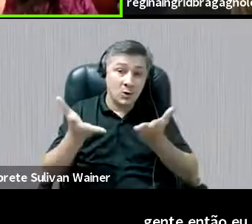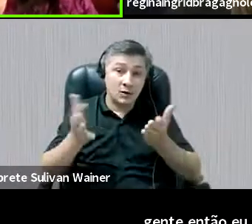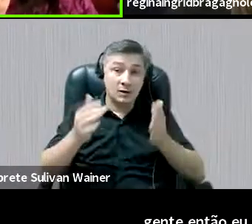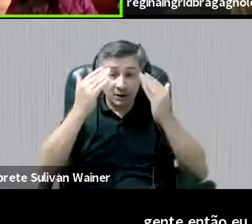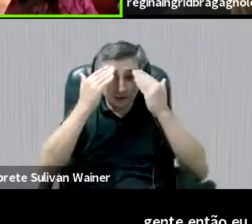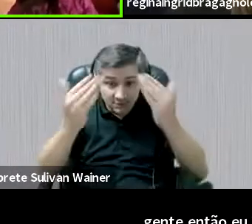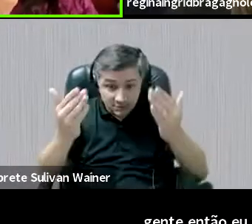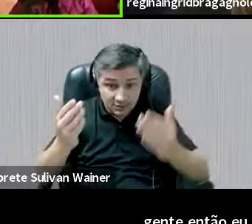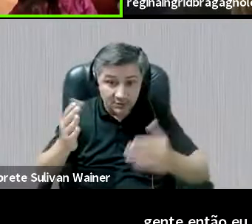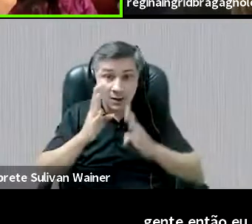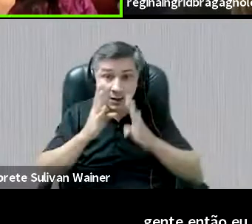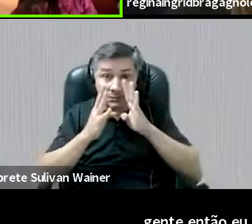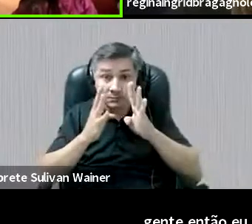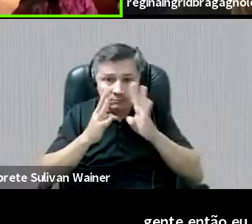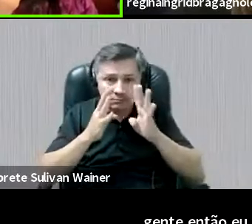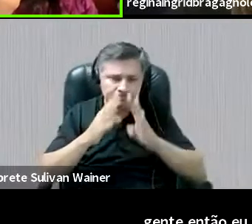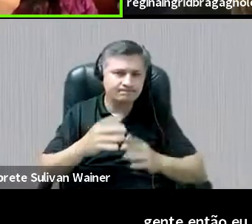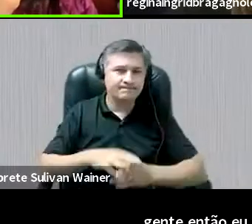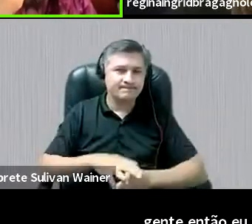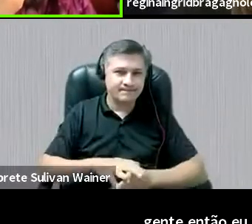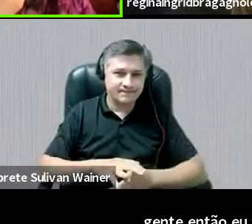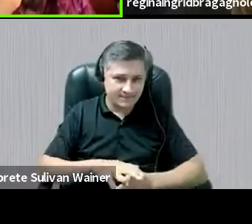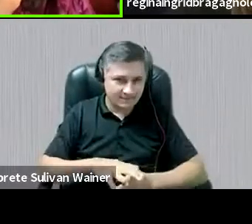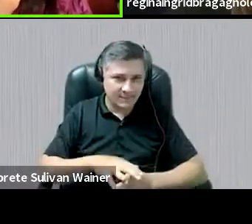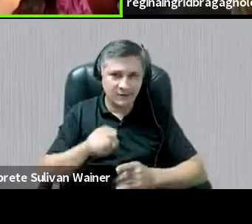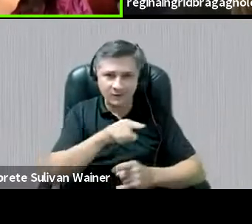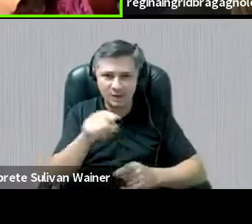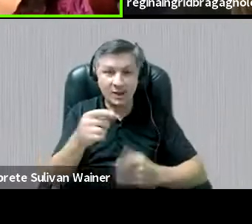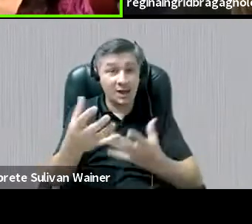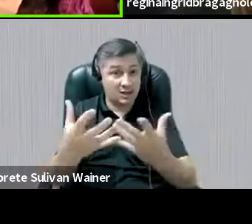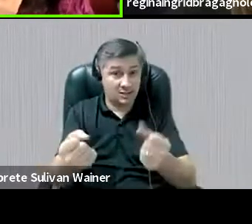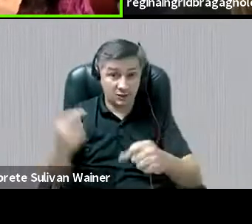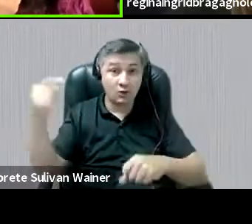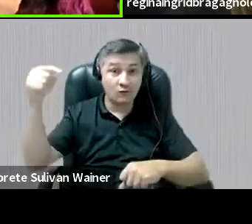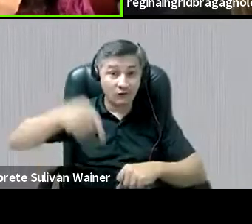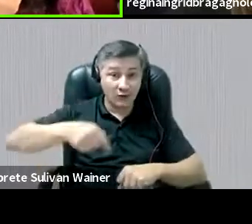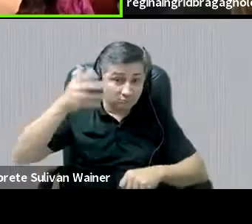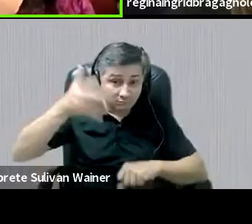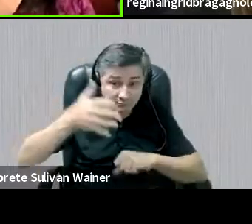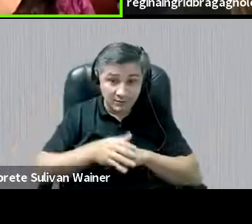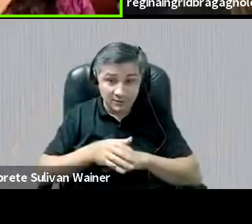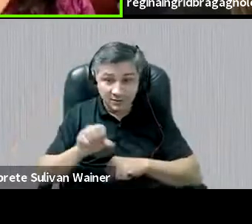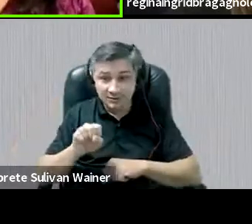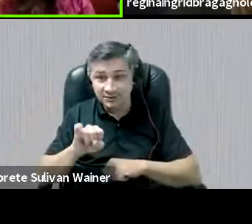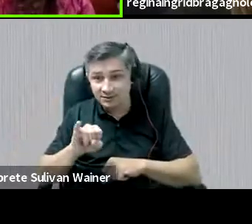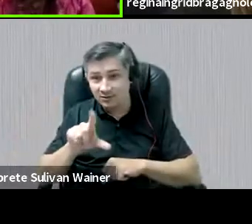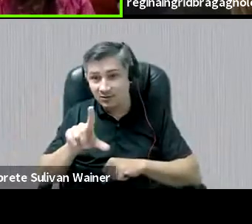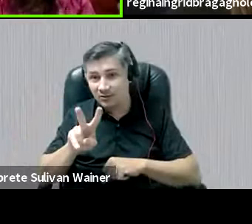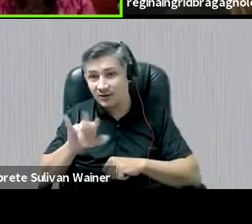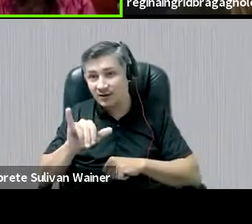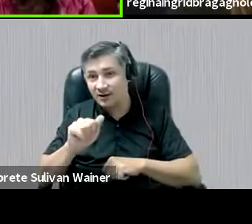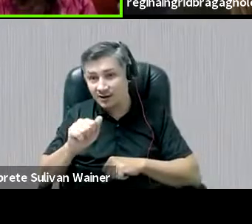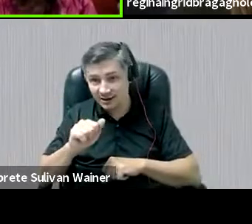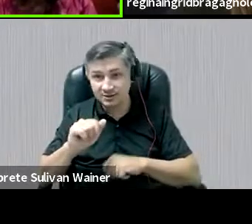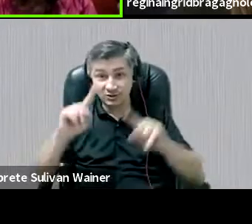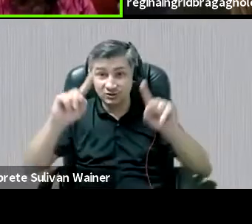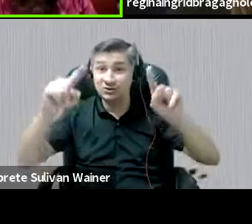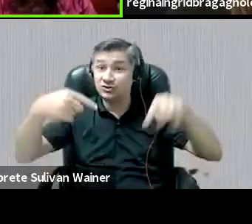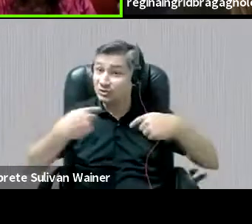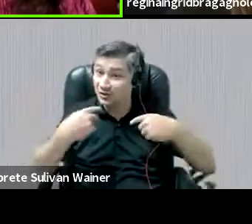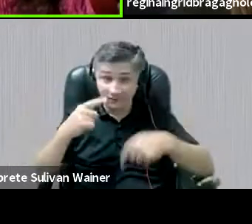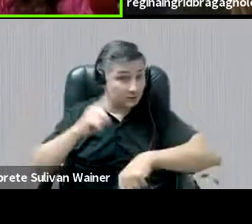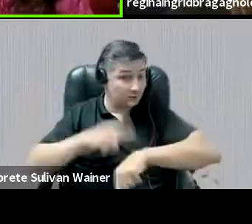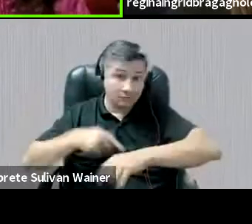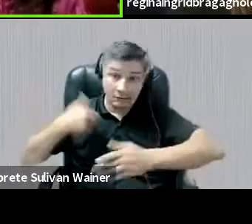Agradecendo muito, assim, que vocês toparam esse desafio. Silvia, eu sei que foi um desafio, né, de última